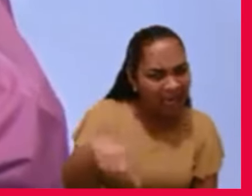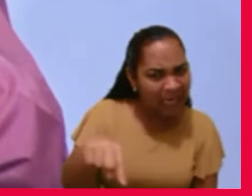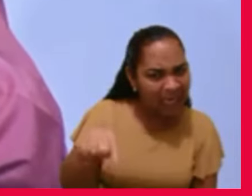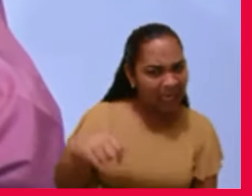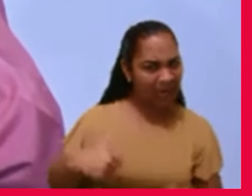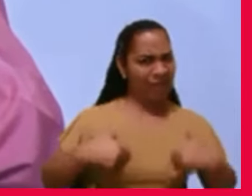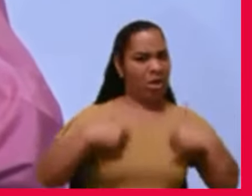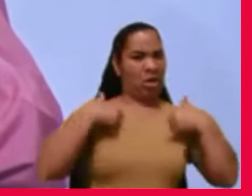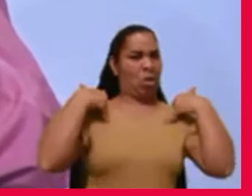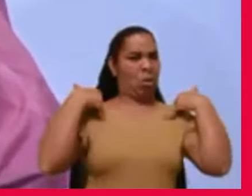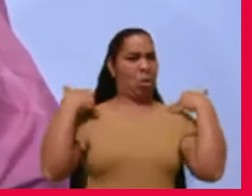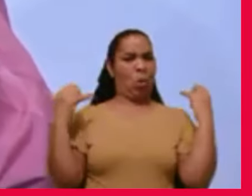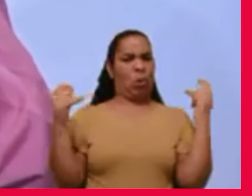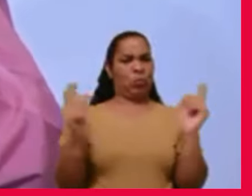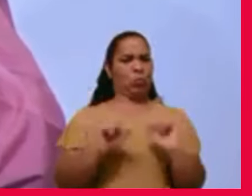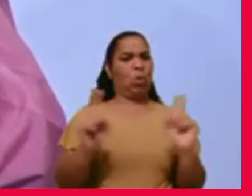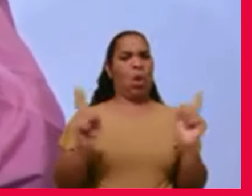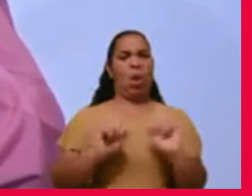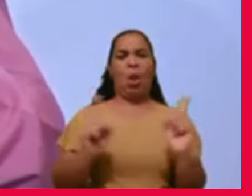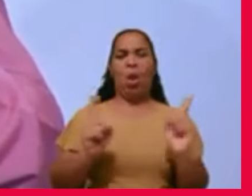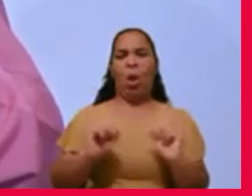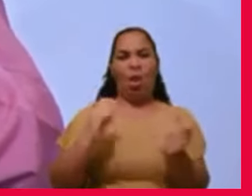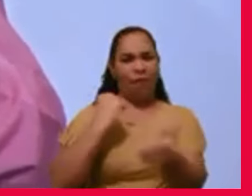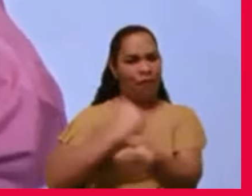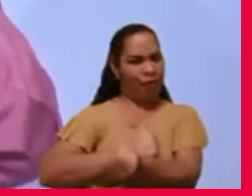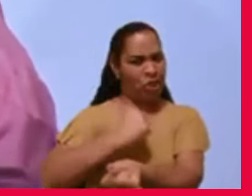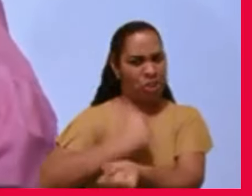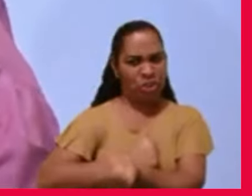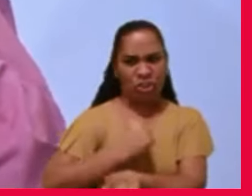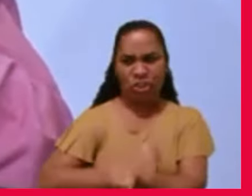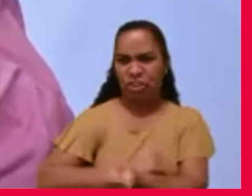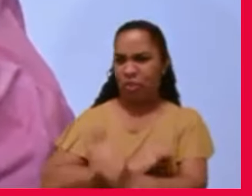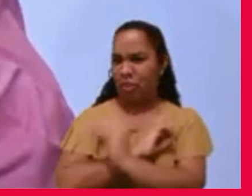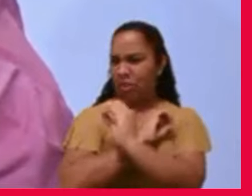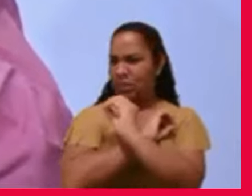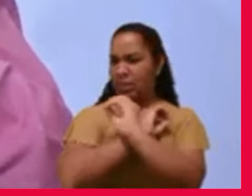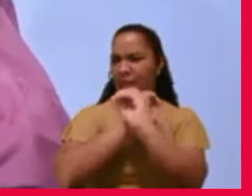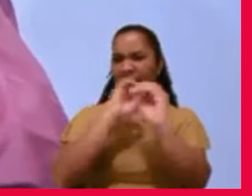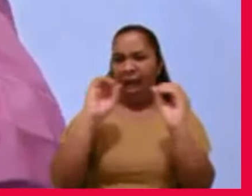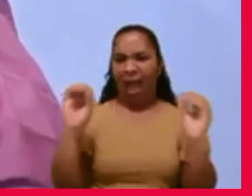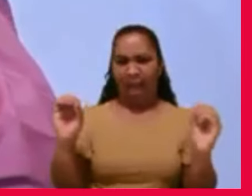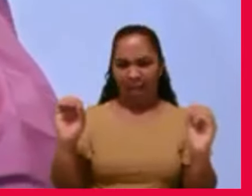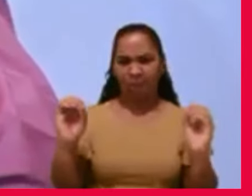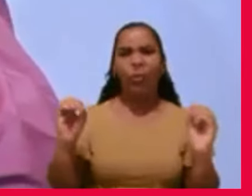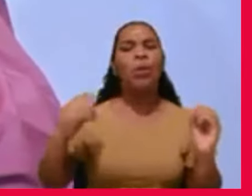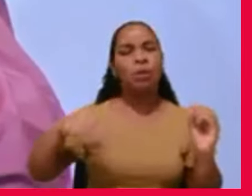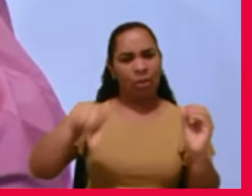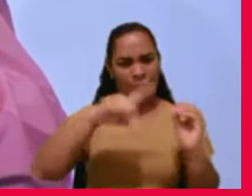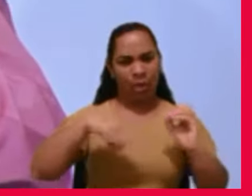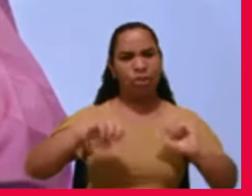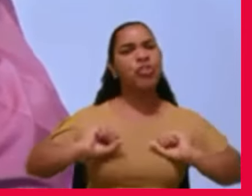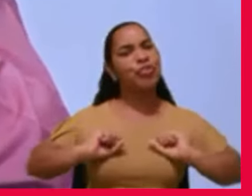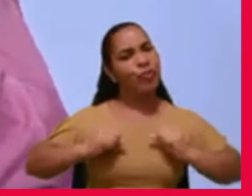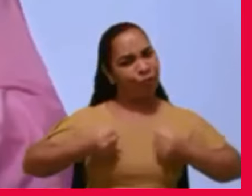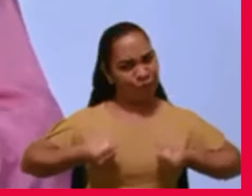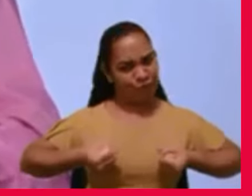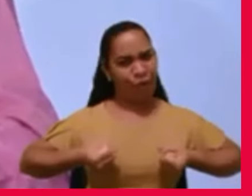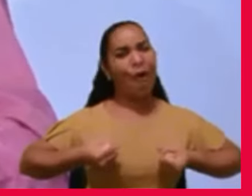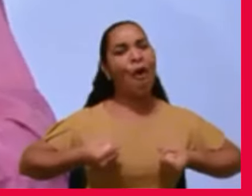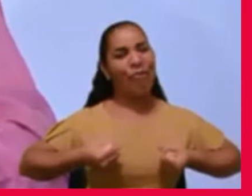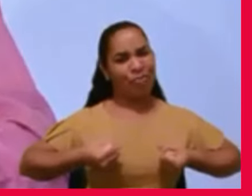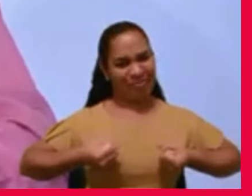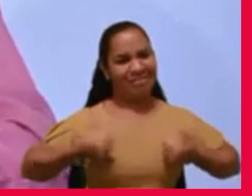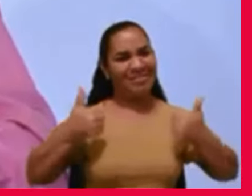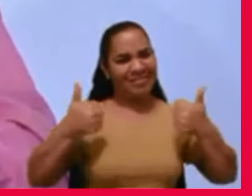não tem nenhum viciado em nada, vamos fazer um esforço de ter um pouco mais de virtude, vamos fazer assim,